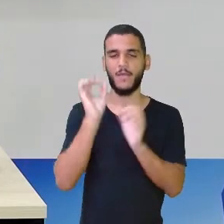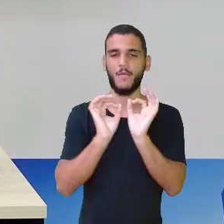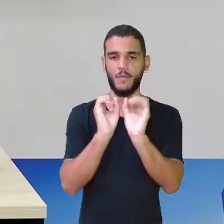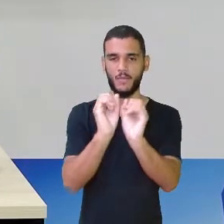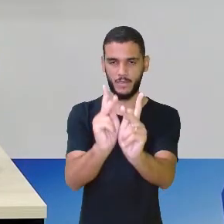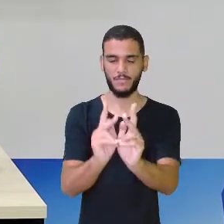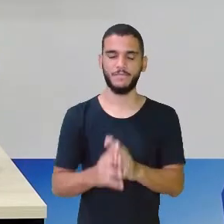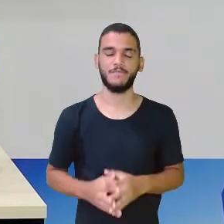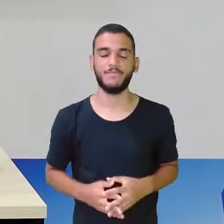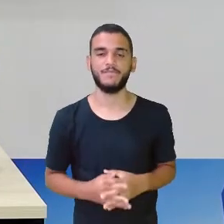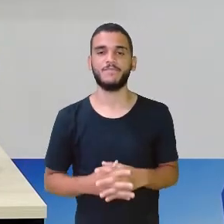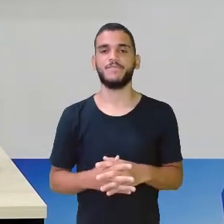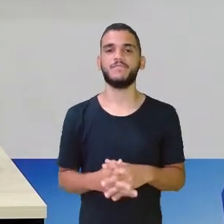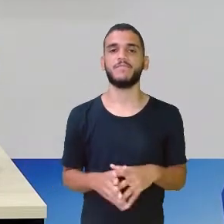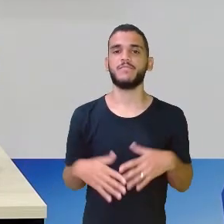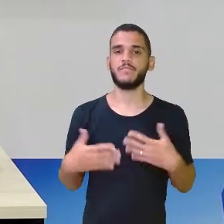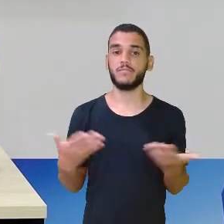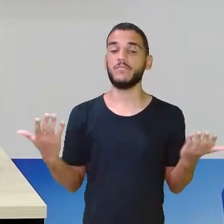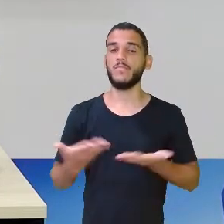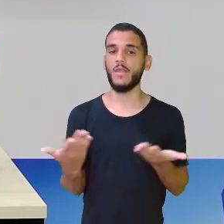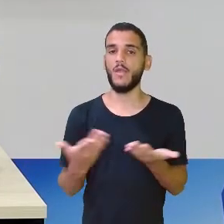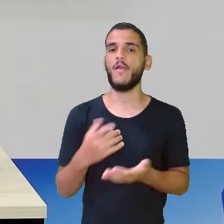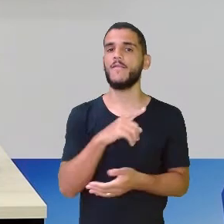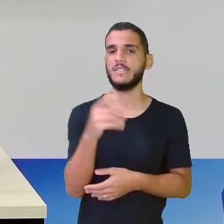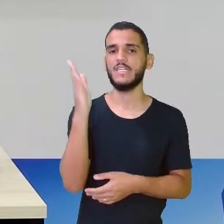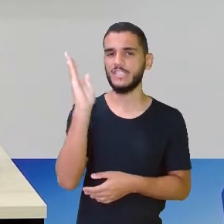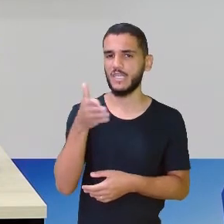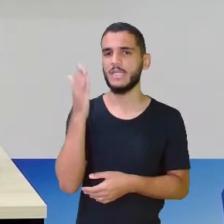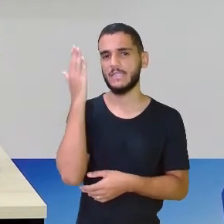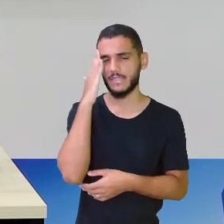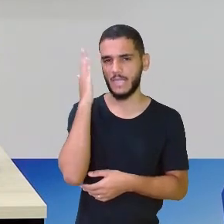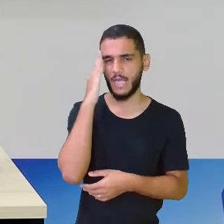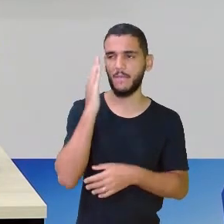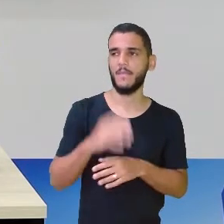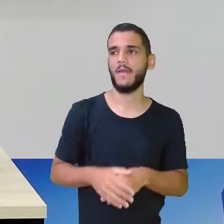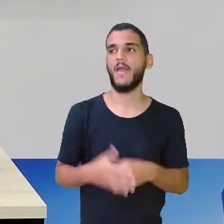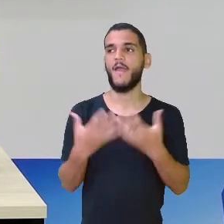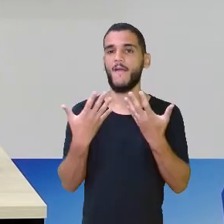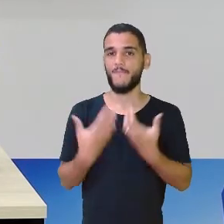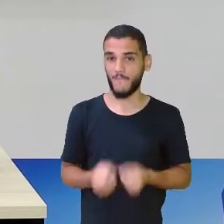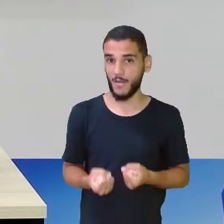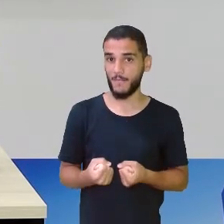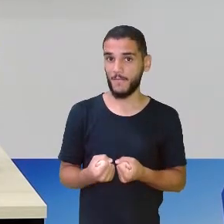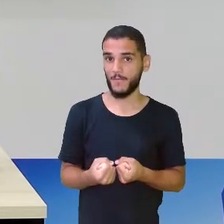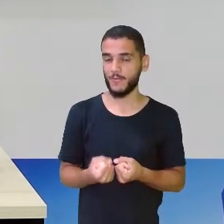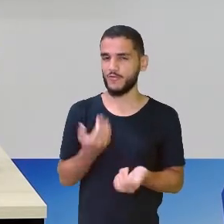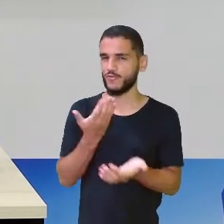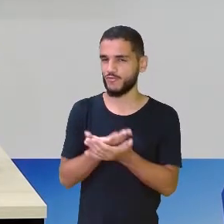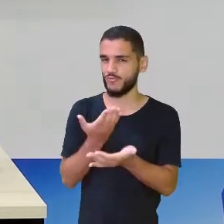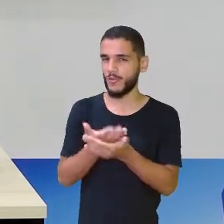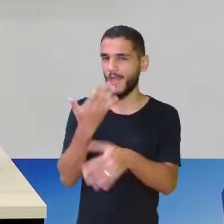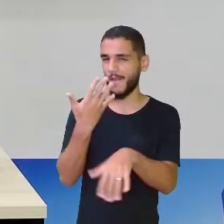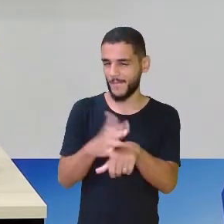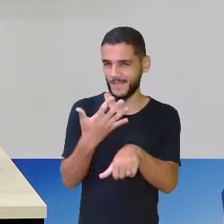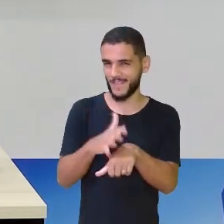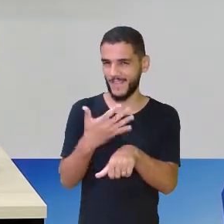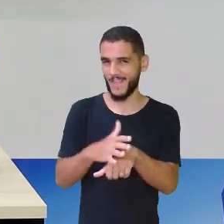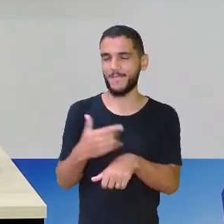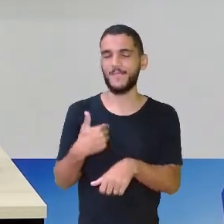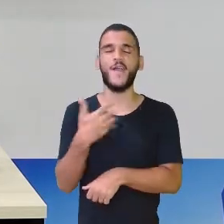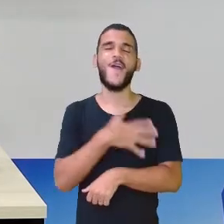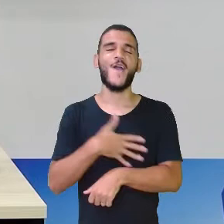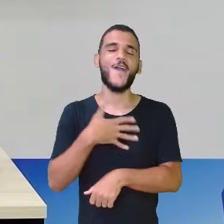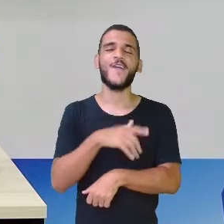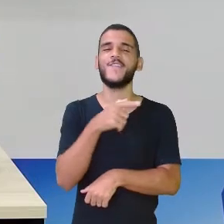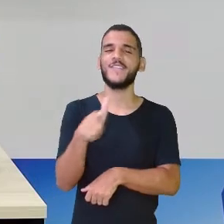tempo. Aí, agora que vocês já se ligaram, vamos embora trabalhar, porque eu gosto que vocês aí, ó,